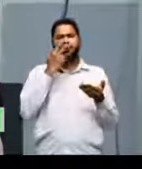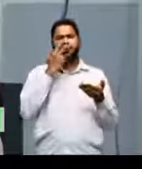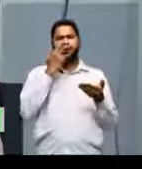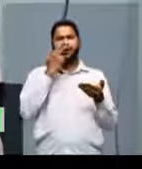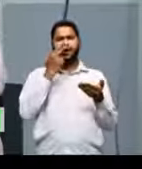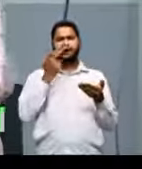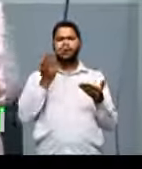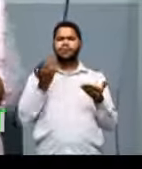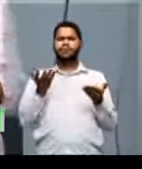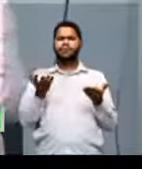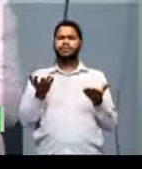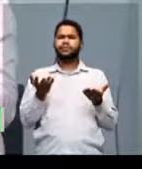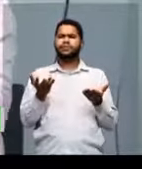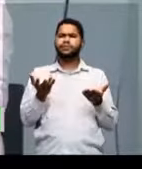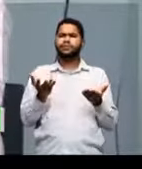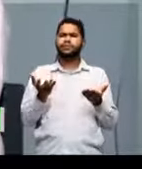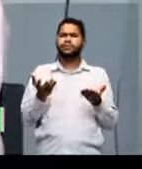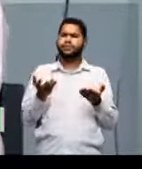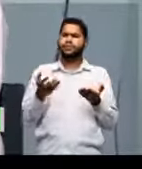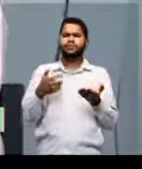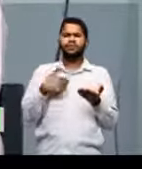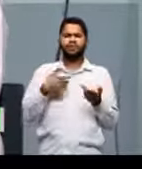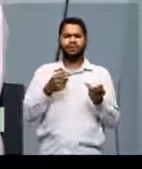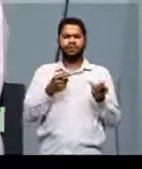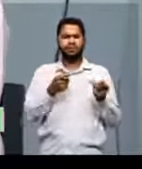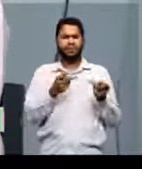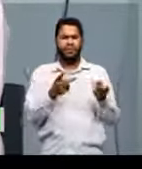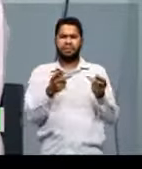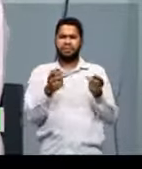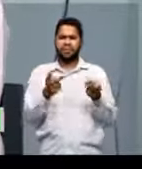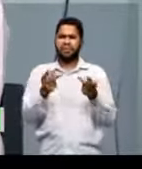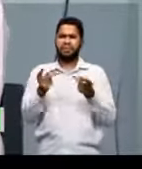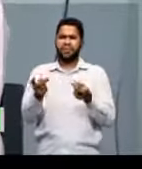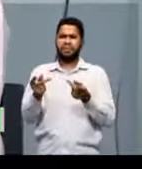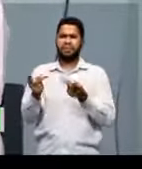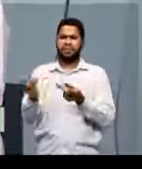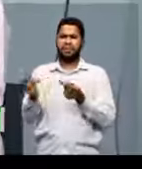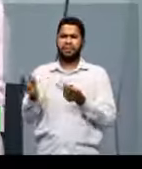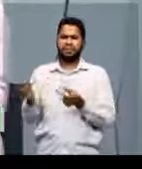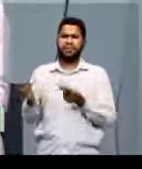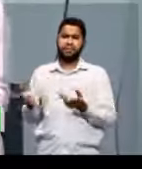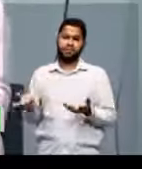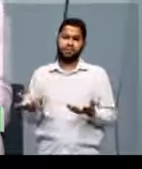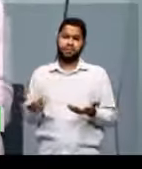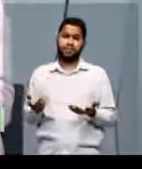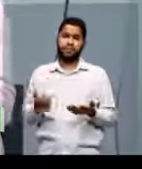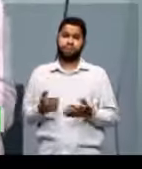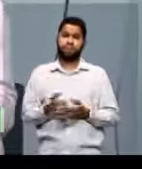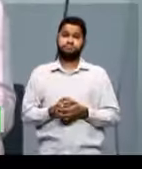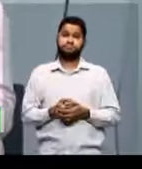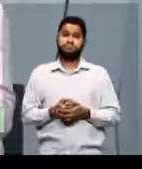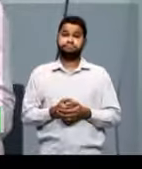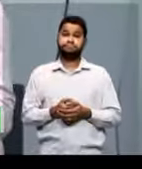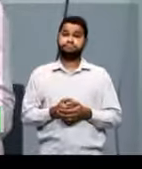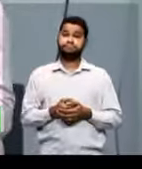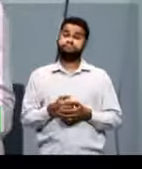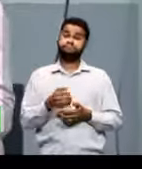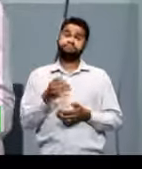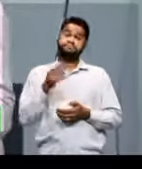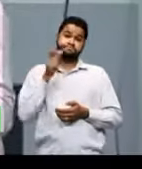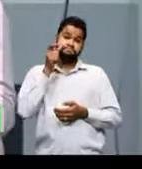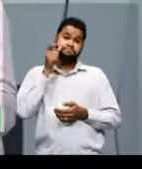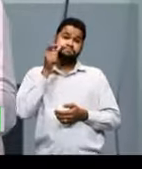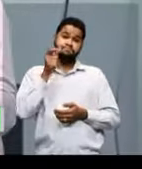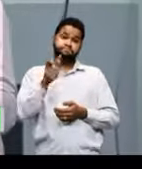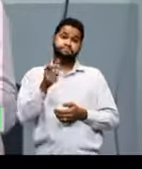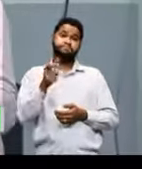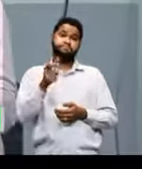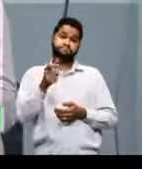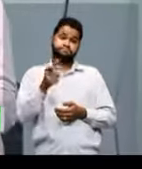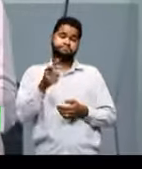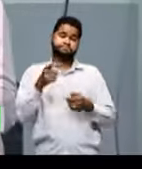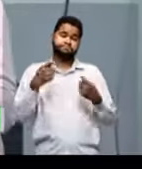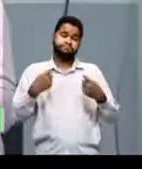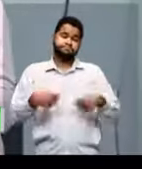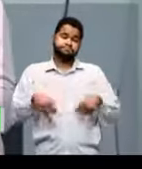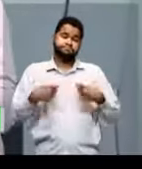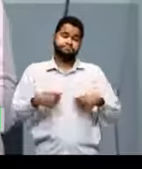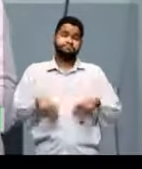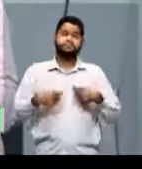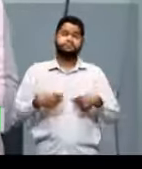um momento de comercialização de produtos. É interessante a gente estar muito atento a isso